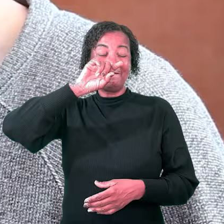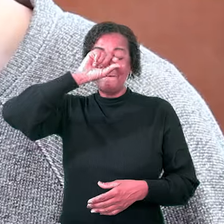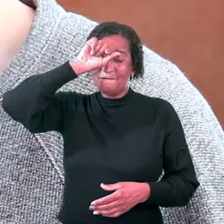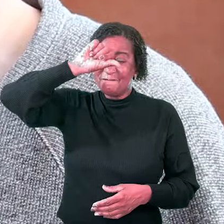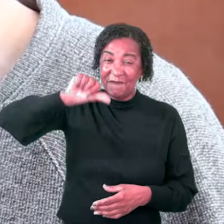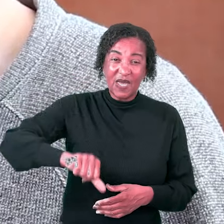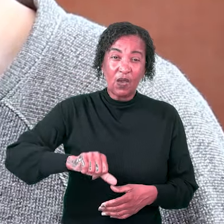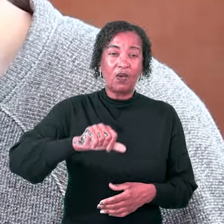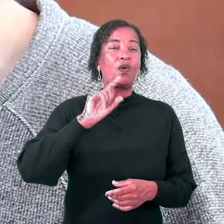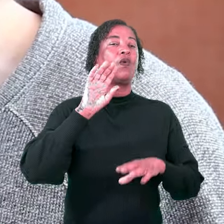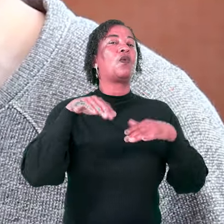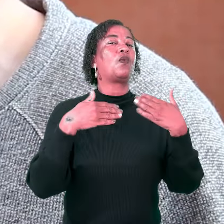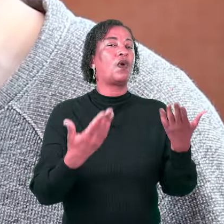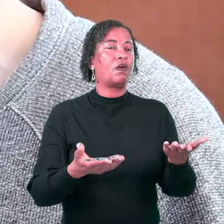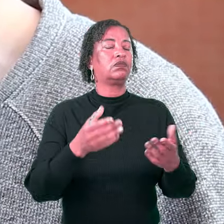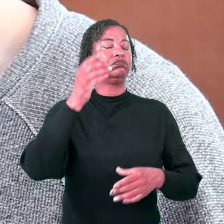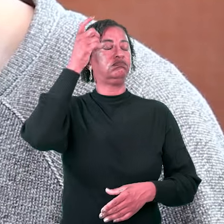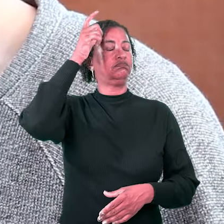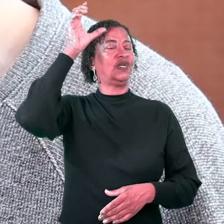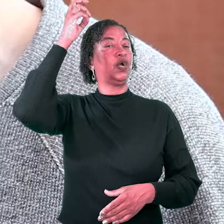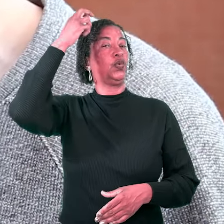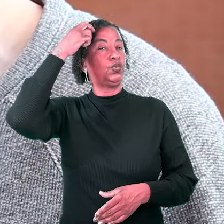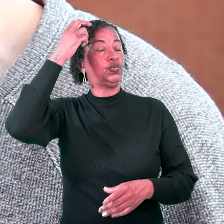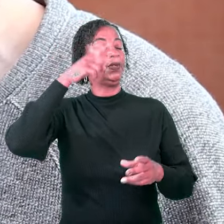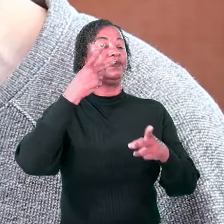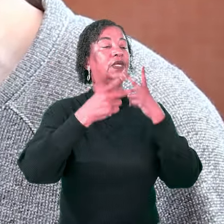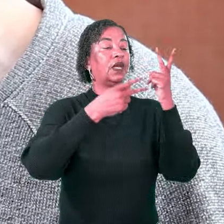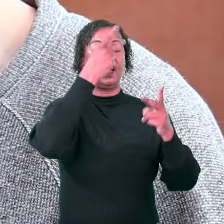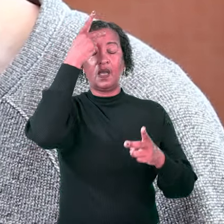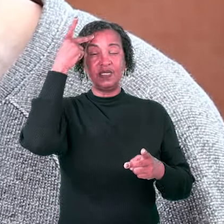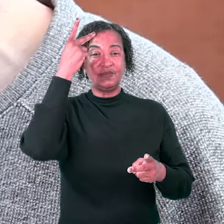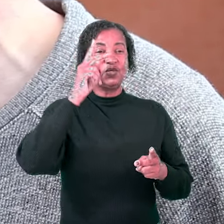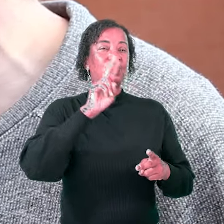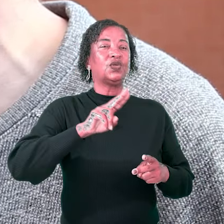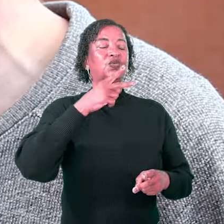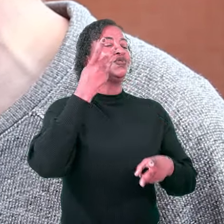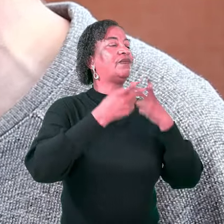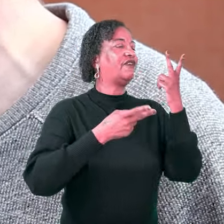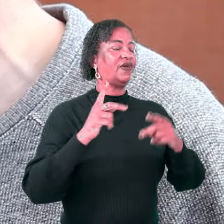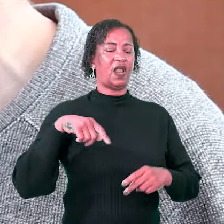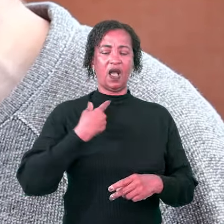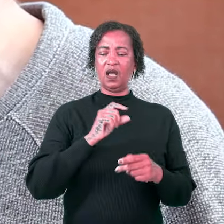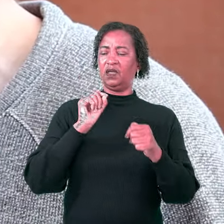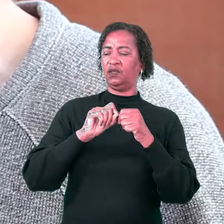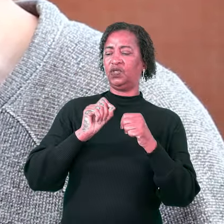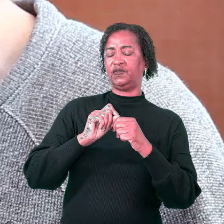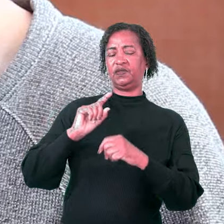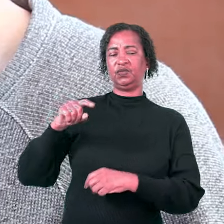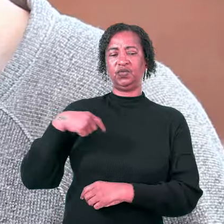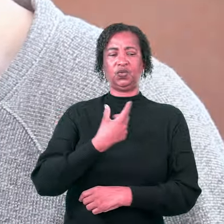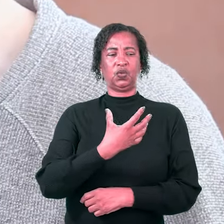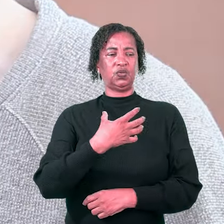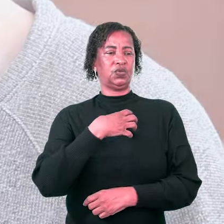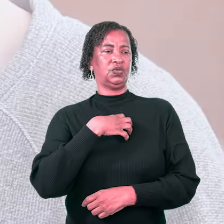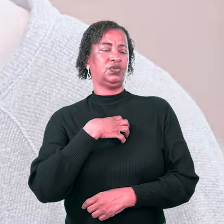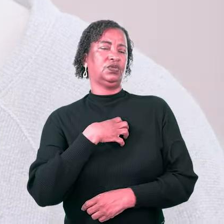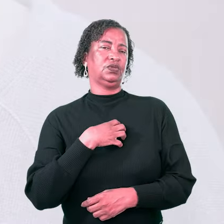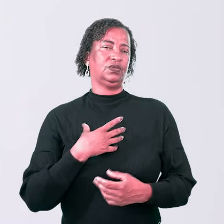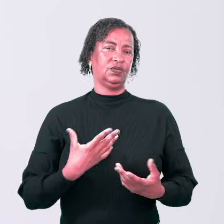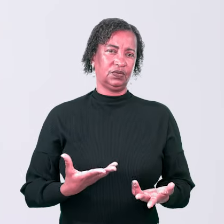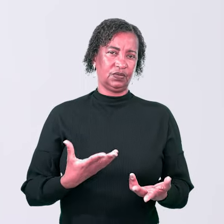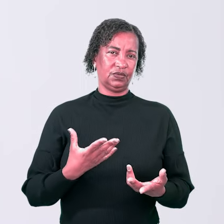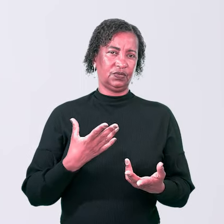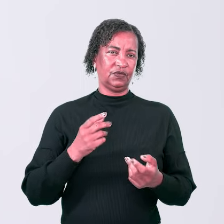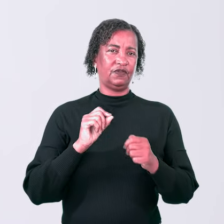Isso porque cultura serve como justificativo para as pessoas falarem Ah, mas nós fazemos assim, nós fazemos... e não fazemos assado.